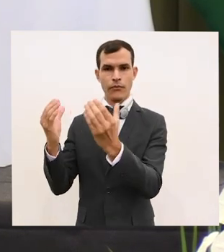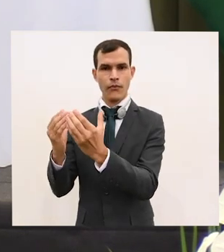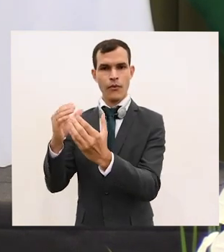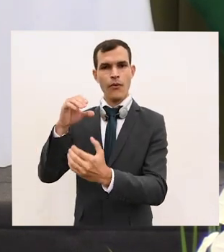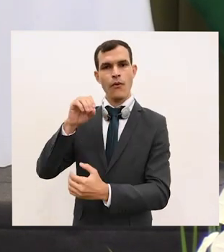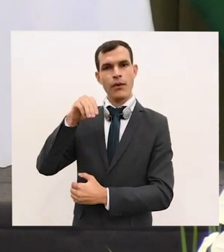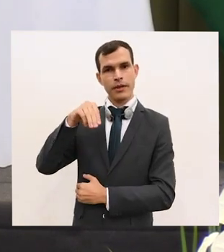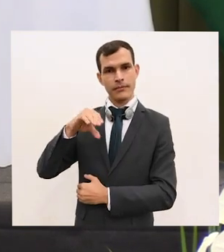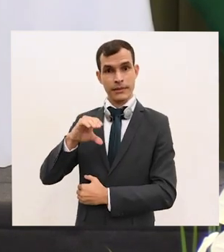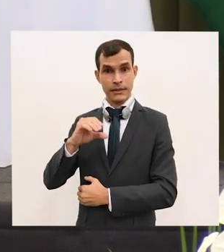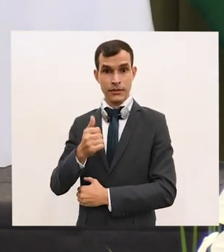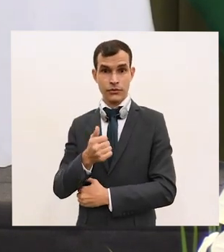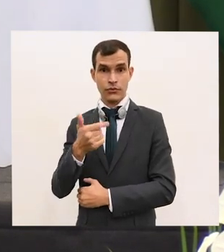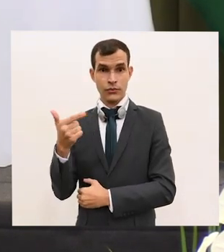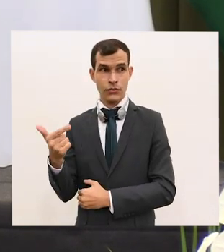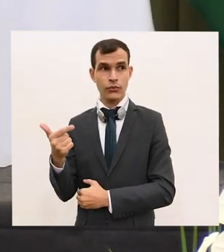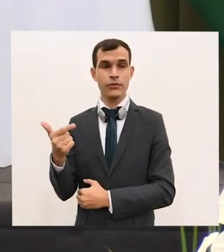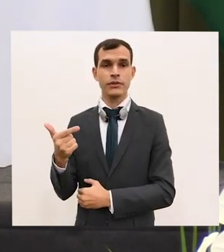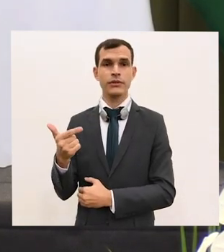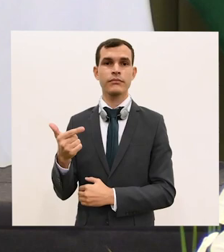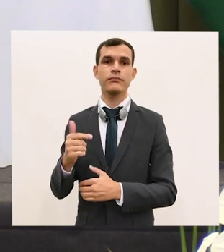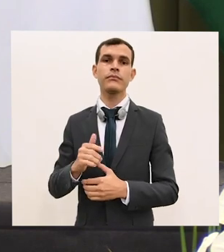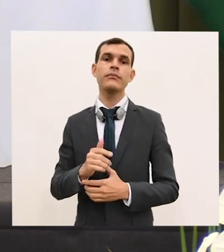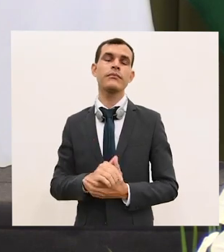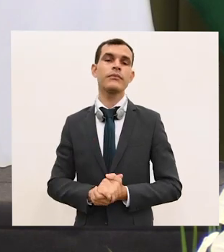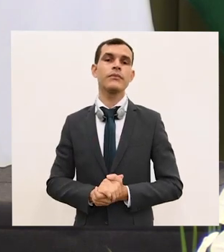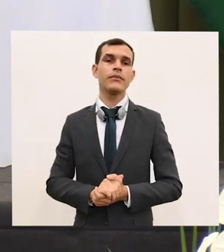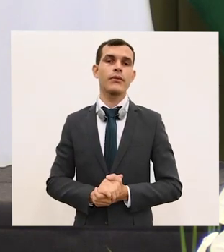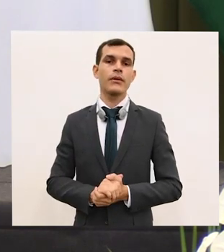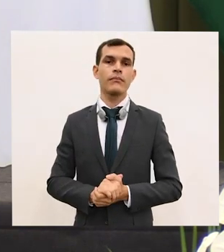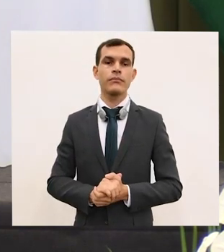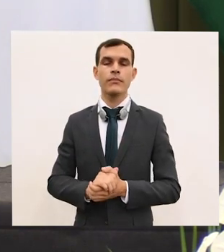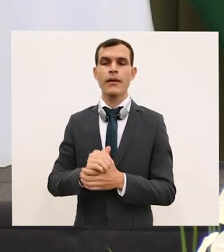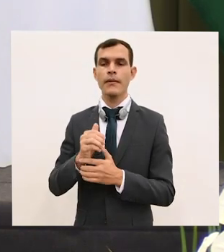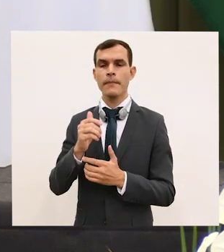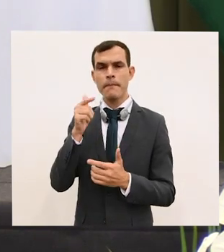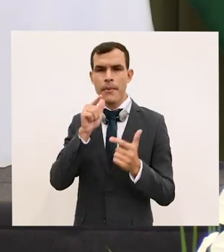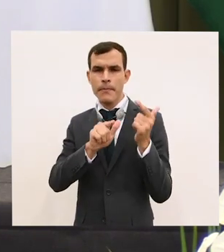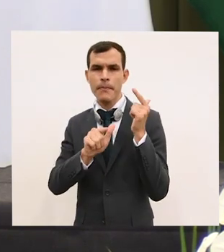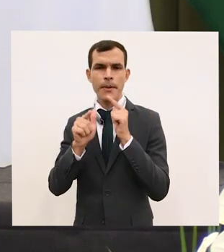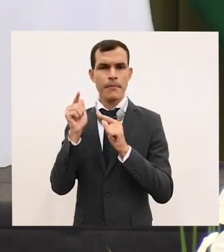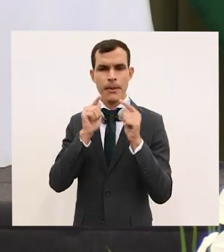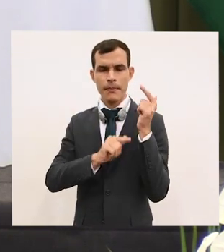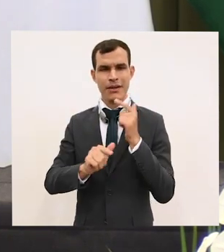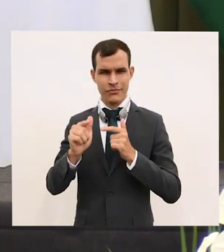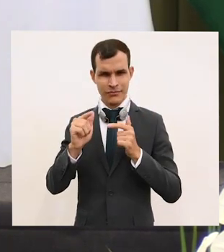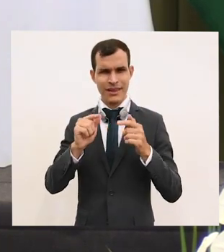resultados naqueles quatro temas, nas quatro vertentes que eu já mencionei.